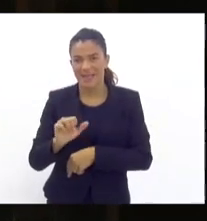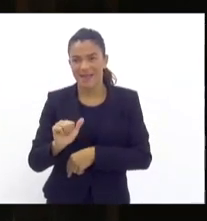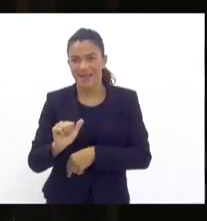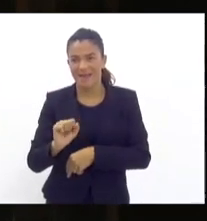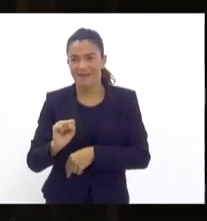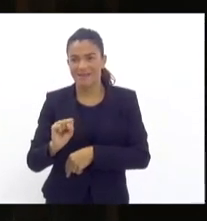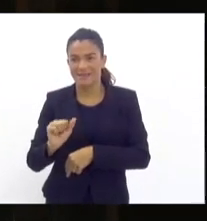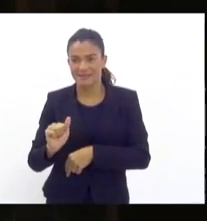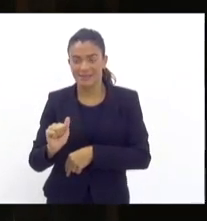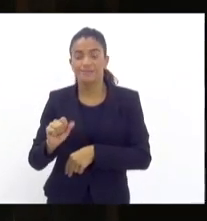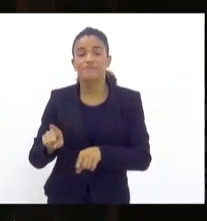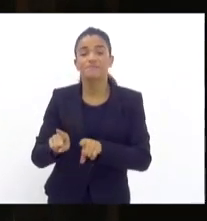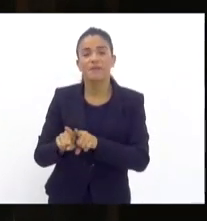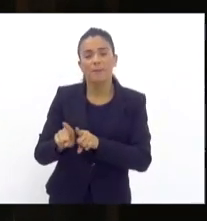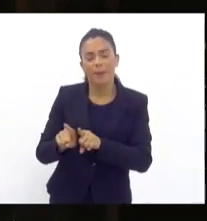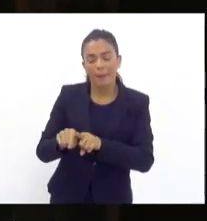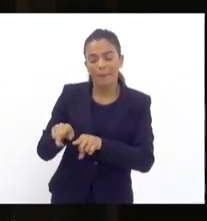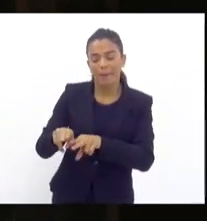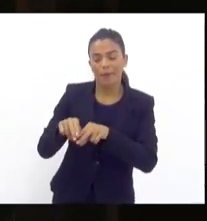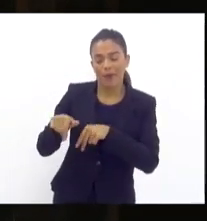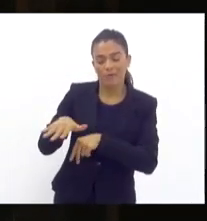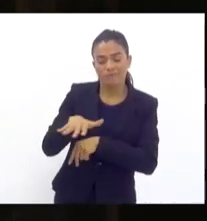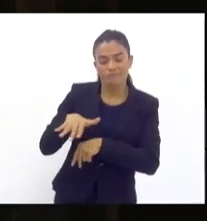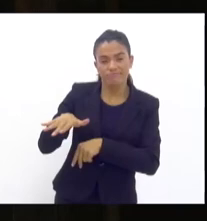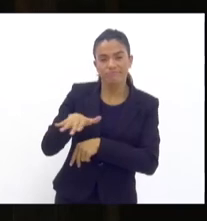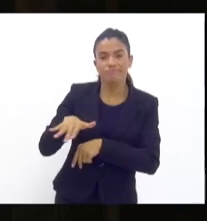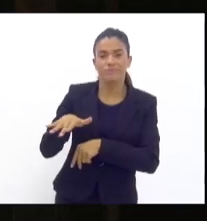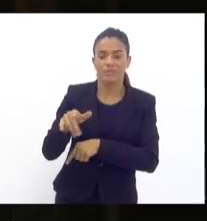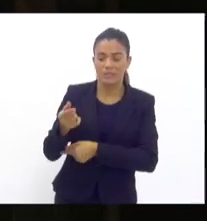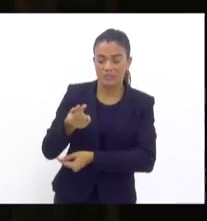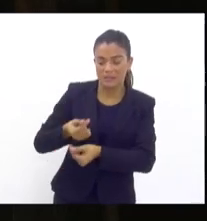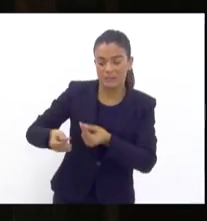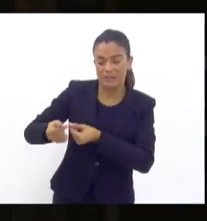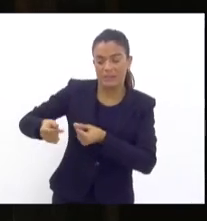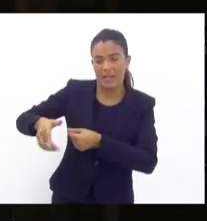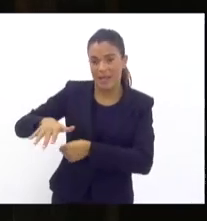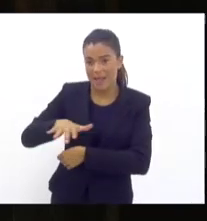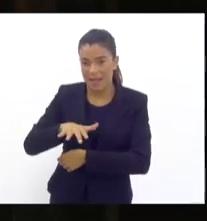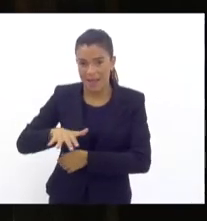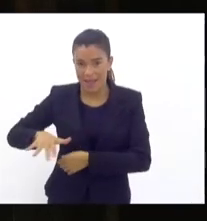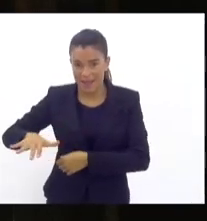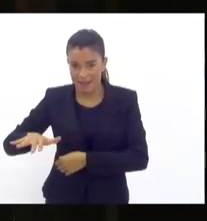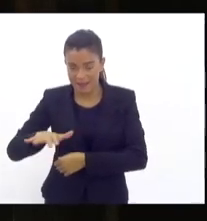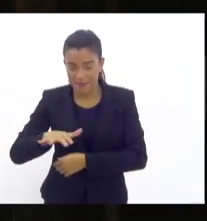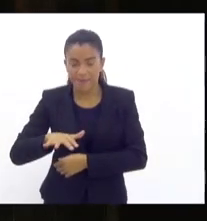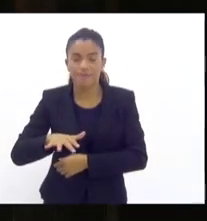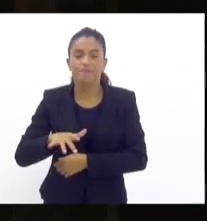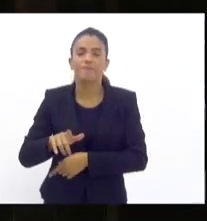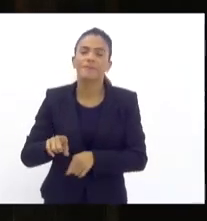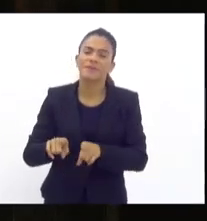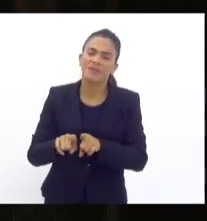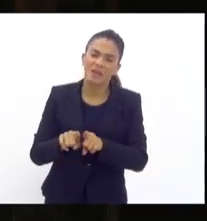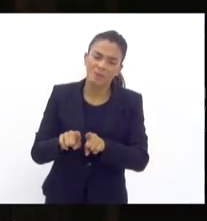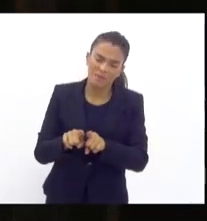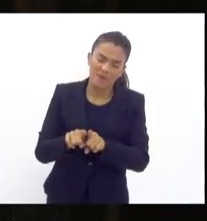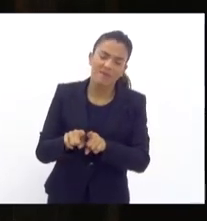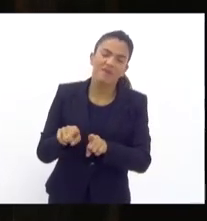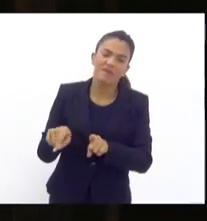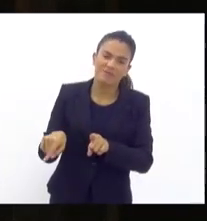relevo e de condição social, também atingida